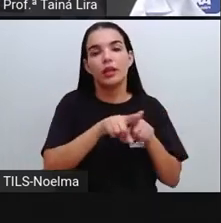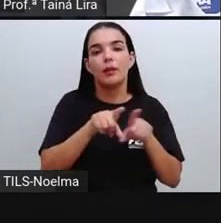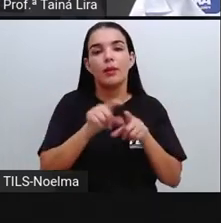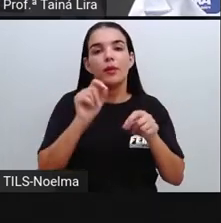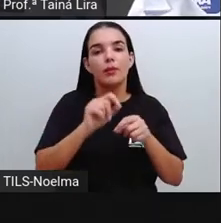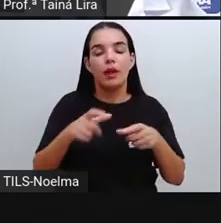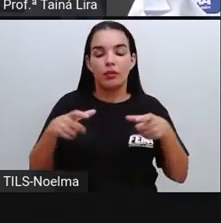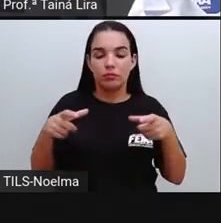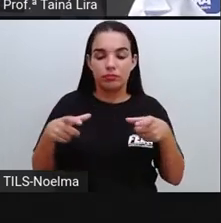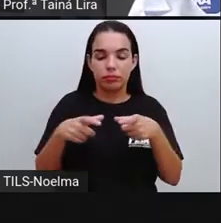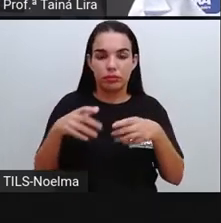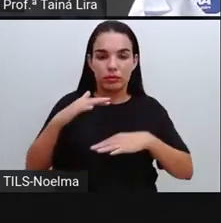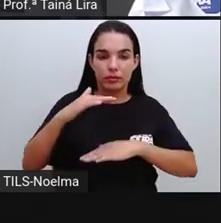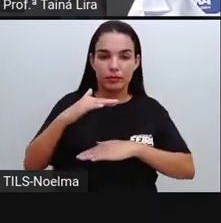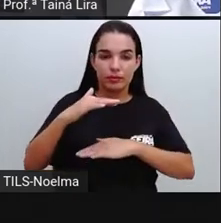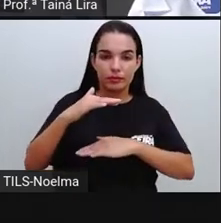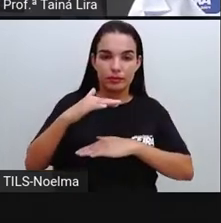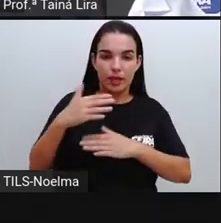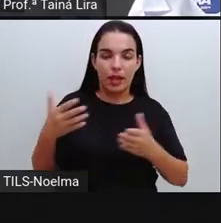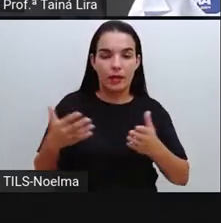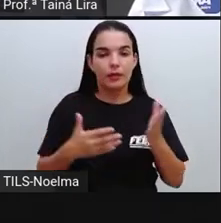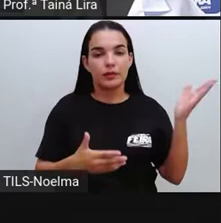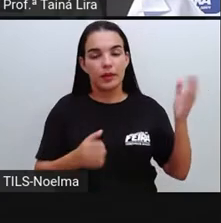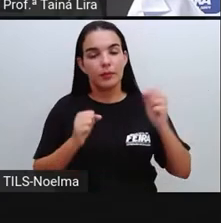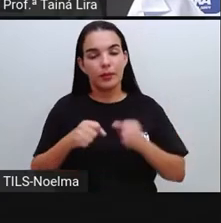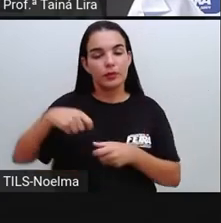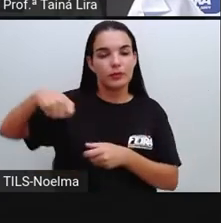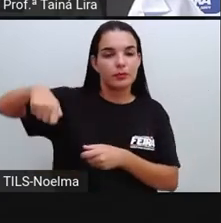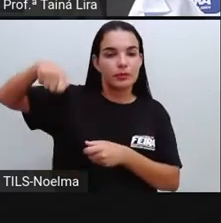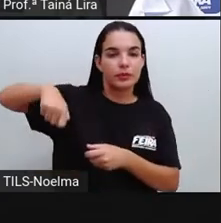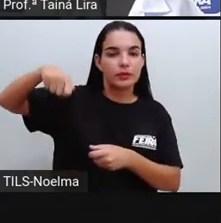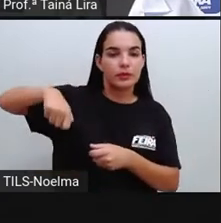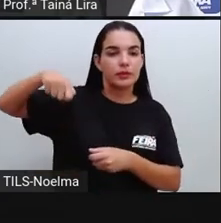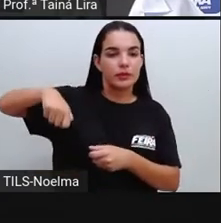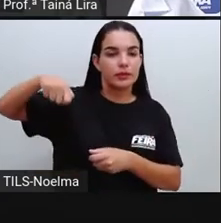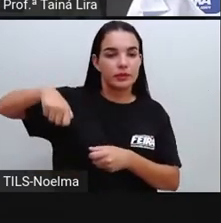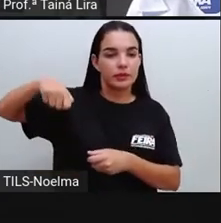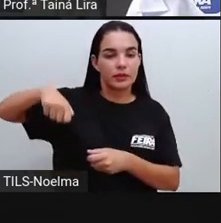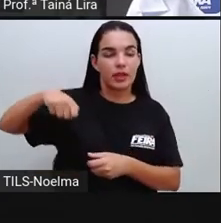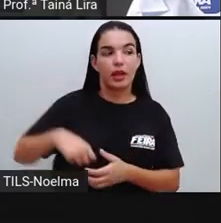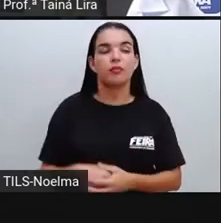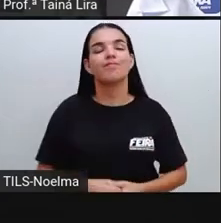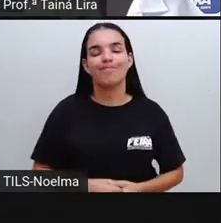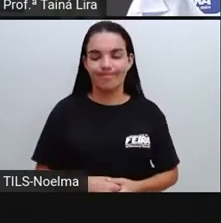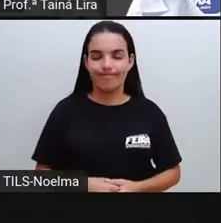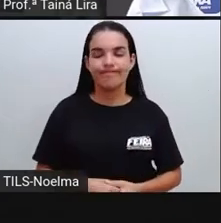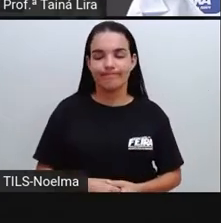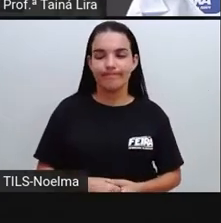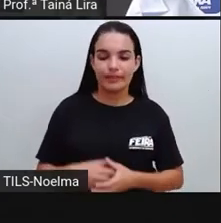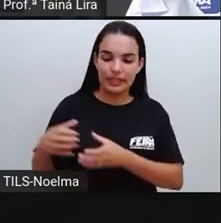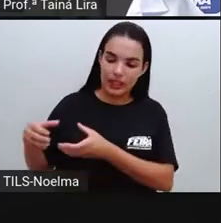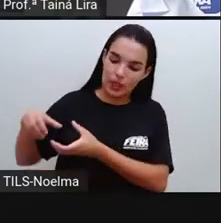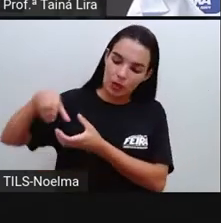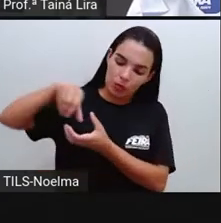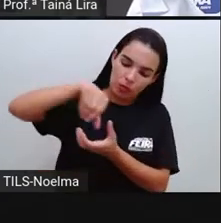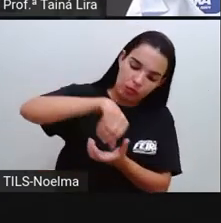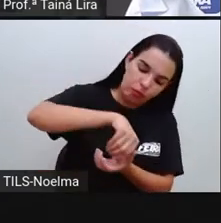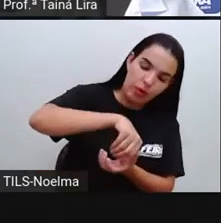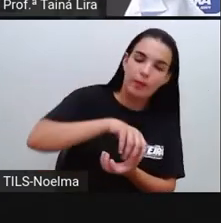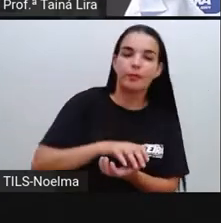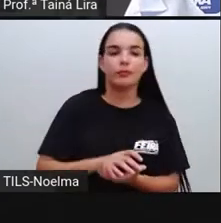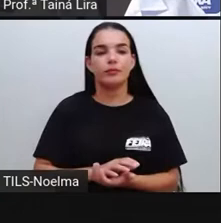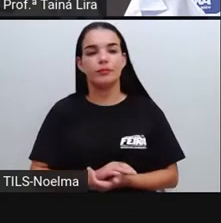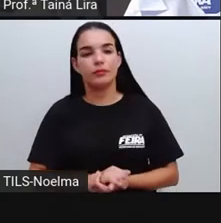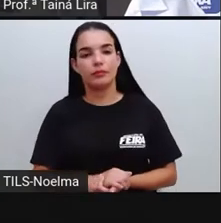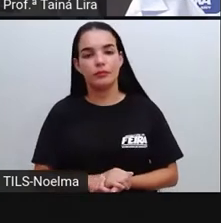lata, mas ele também pode ser encontrado aqui em forma de sachê, que você compra e derrama, né? Lá dentro da